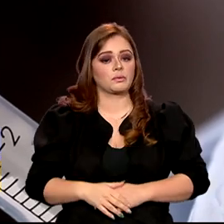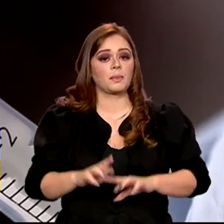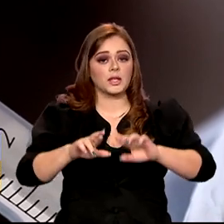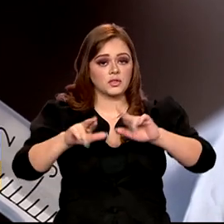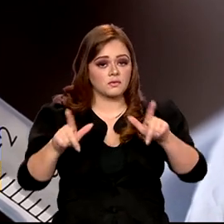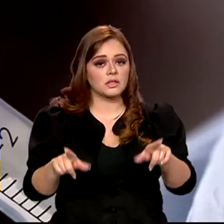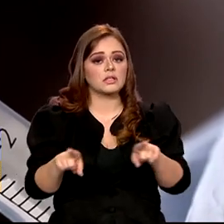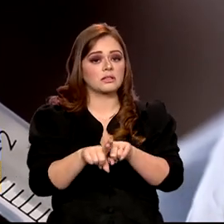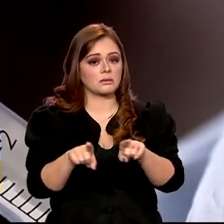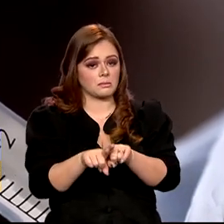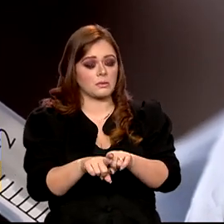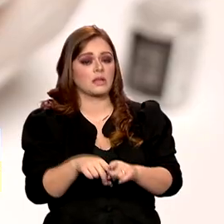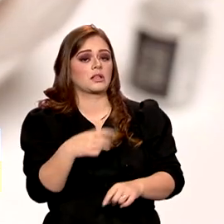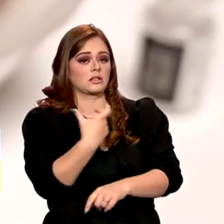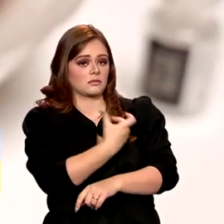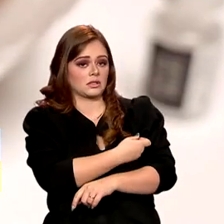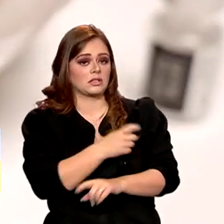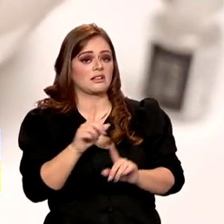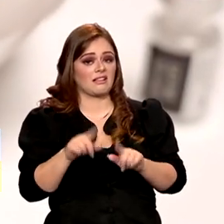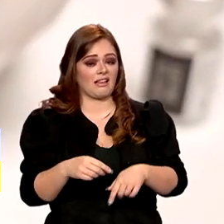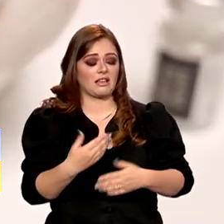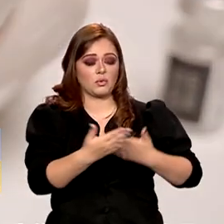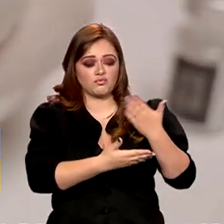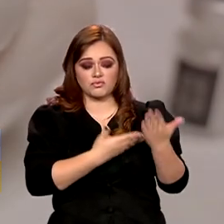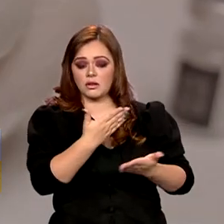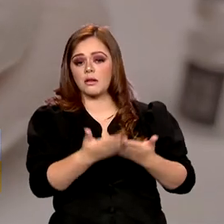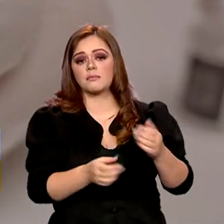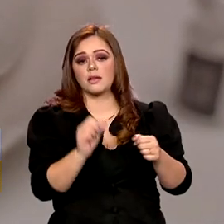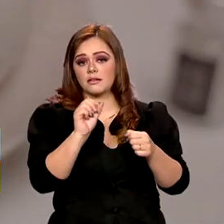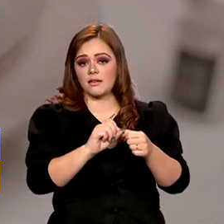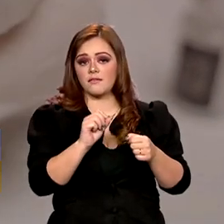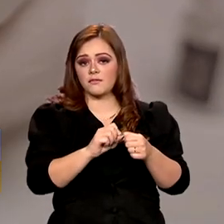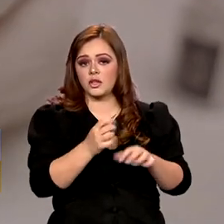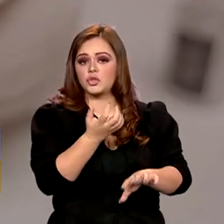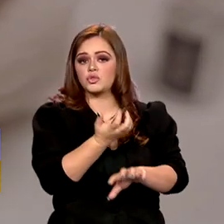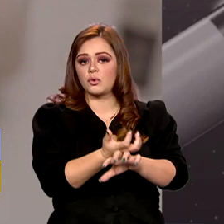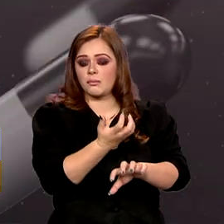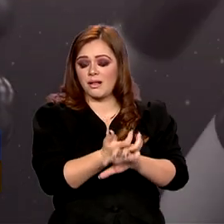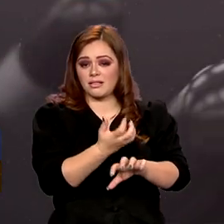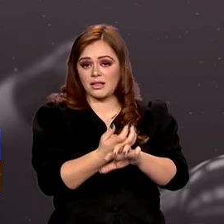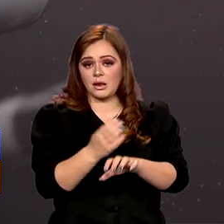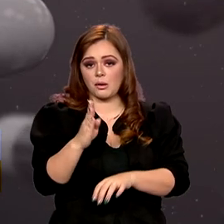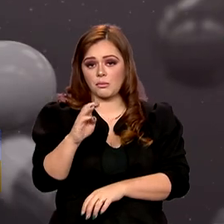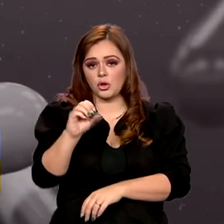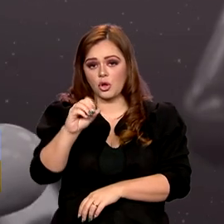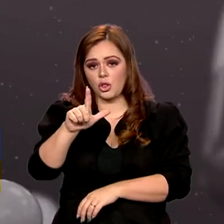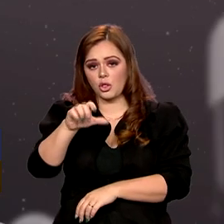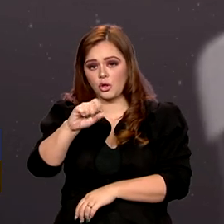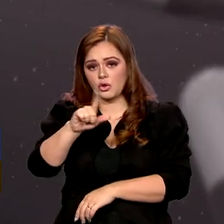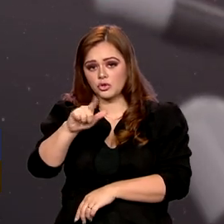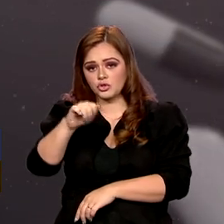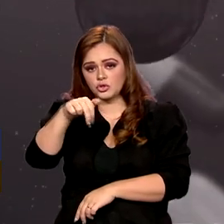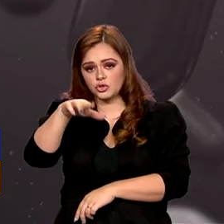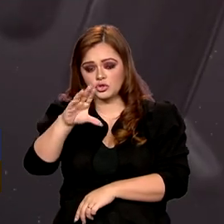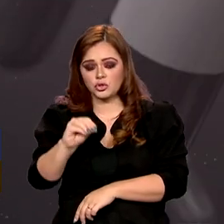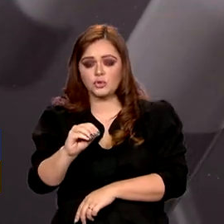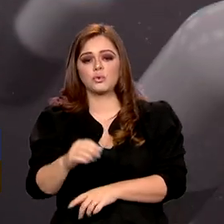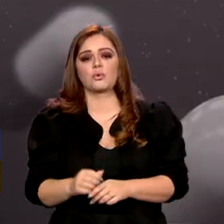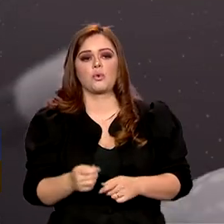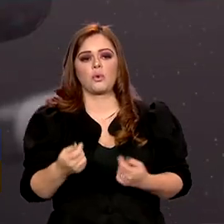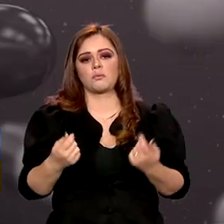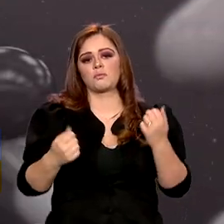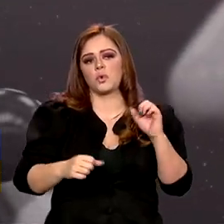vacinas é que elas geralmente são feitas de materiais biológicos, ao invés de substâncias químicas,